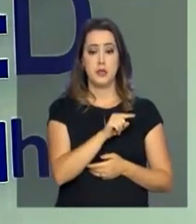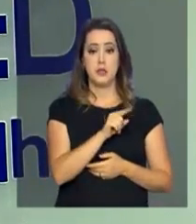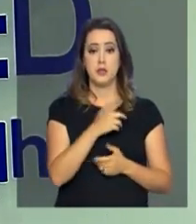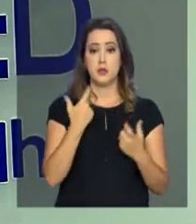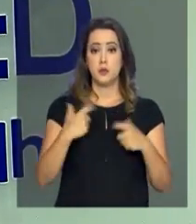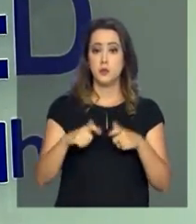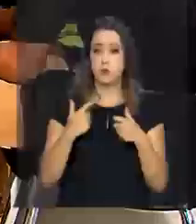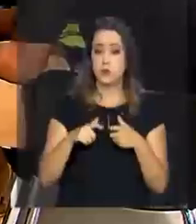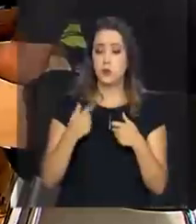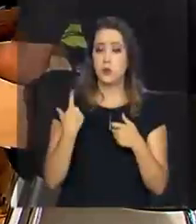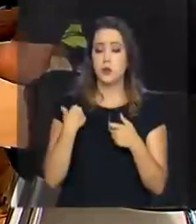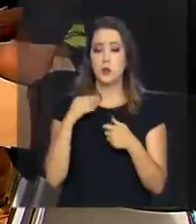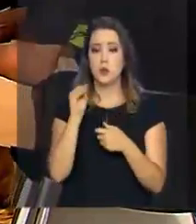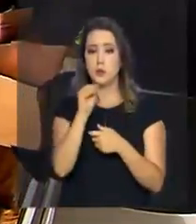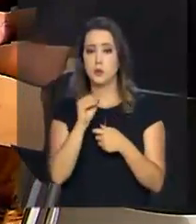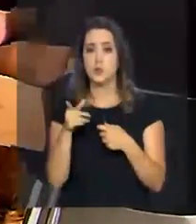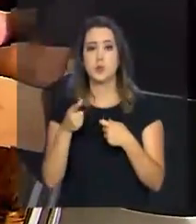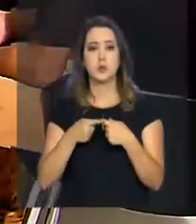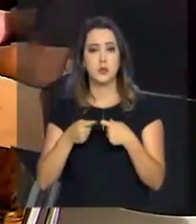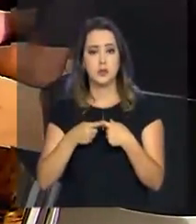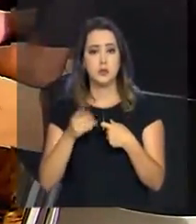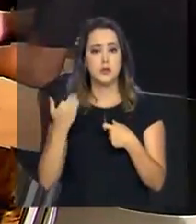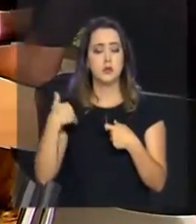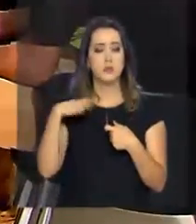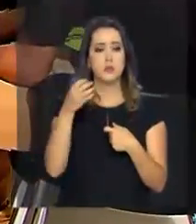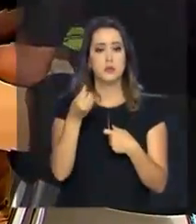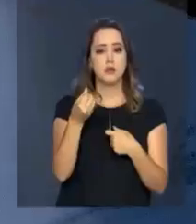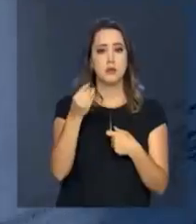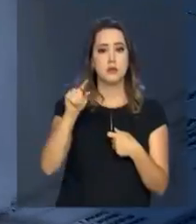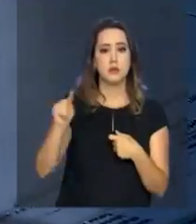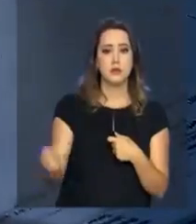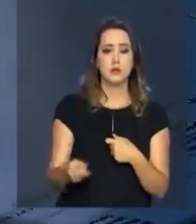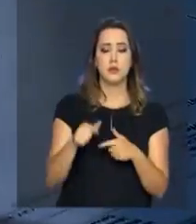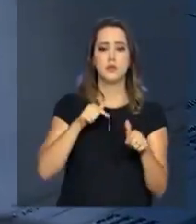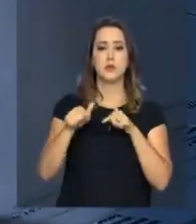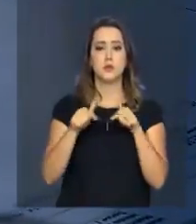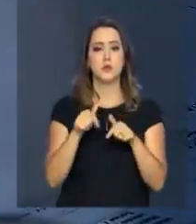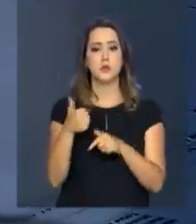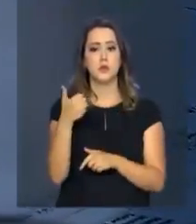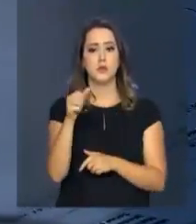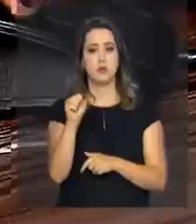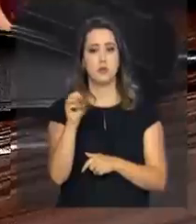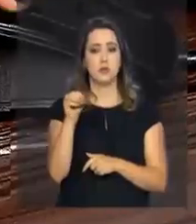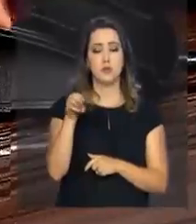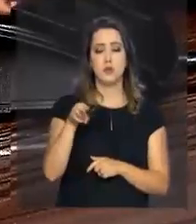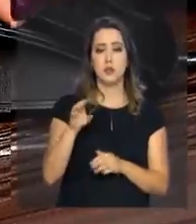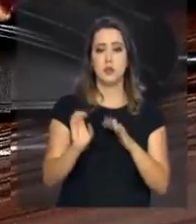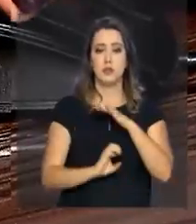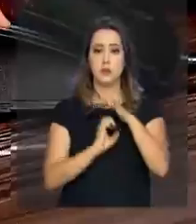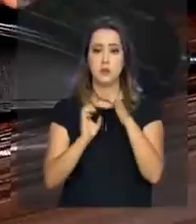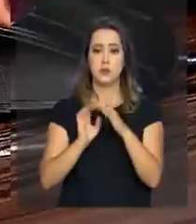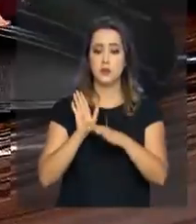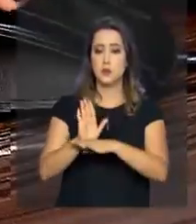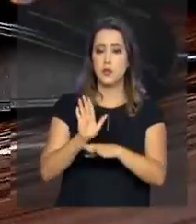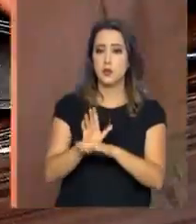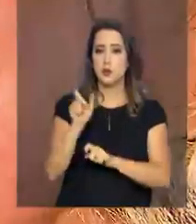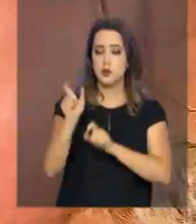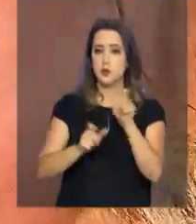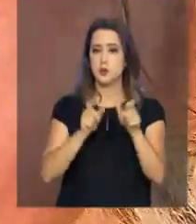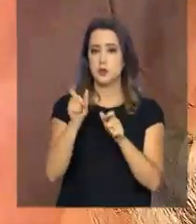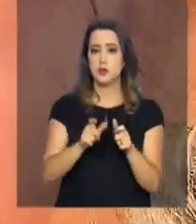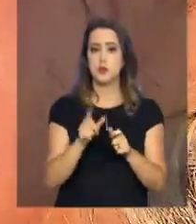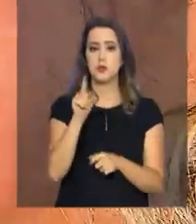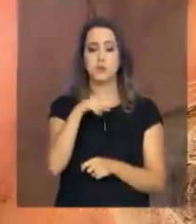do Trabalho de Brasília atende mais de 60 mil trabalhadores de 180 empresas. E para auxiliar os clientes,